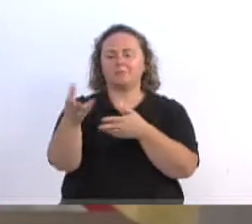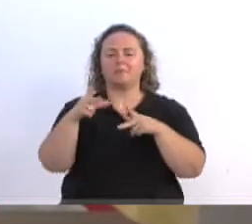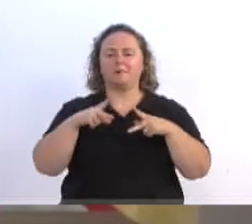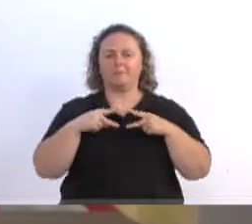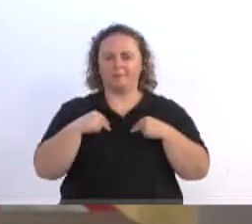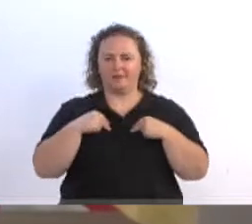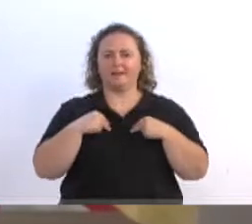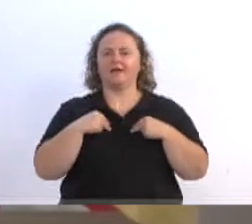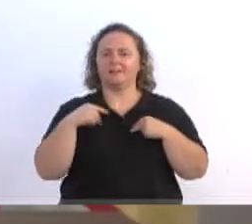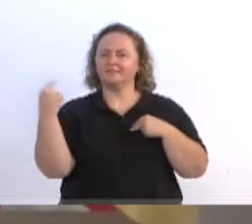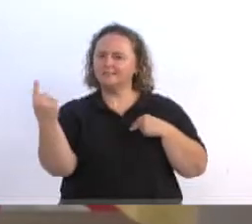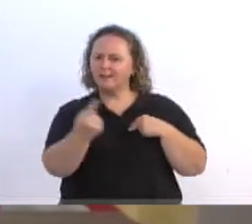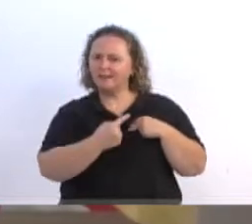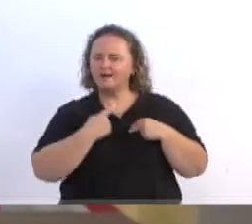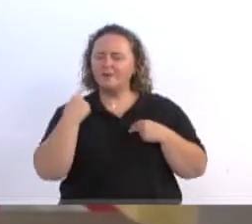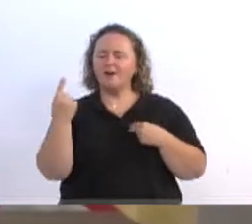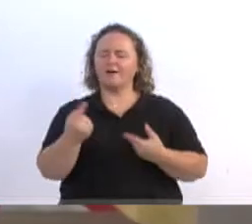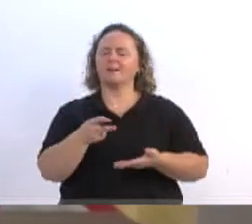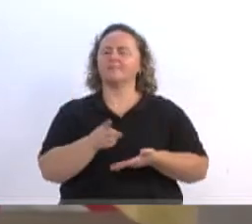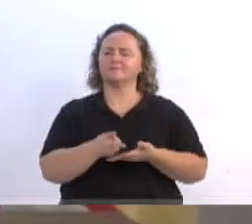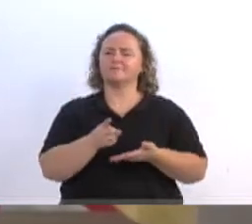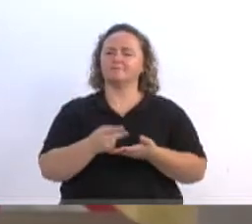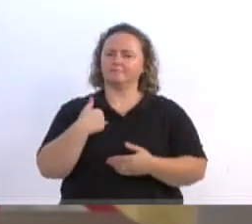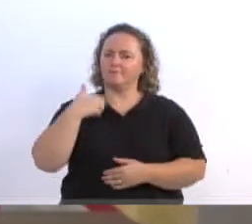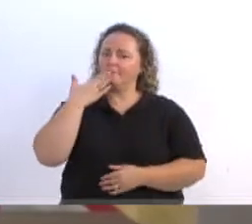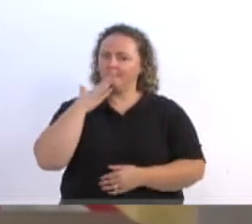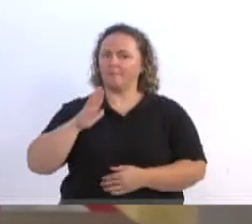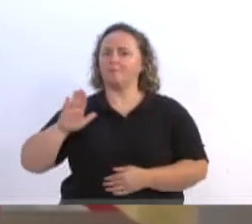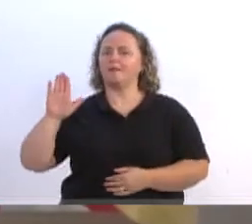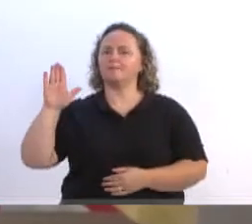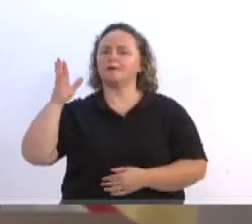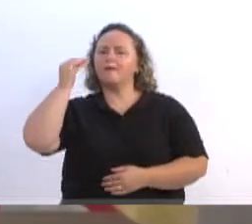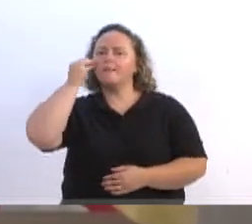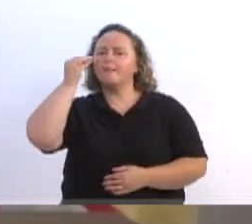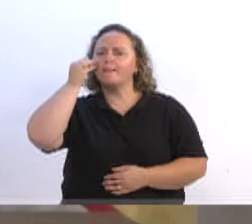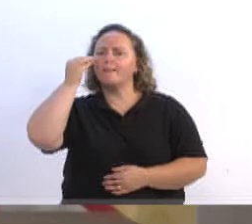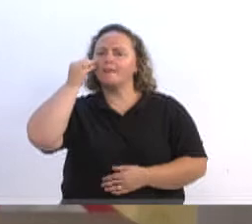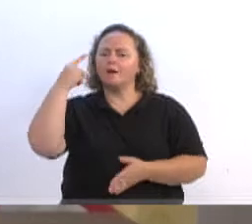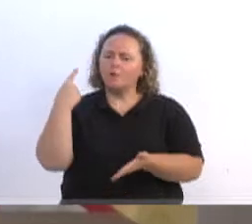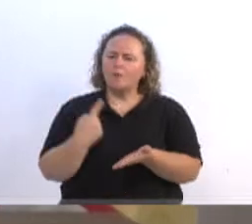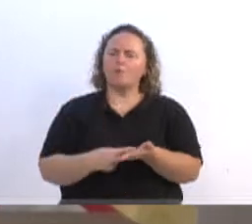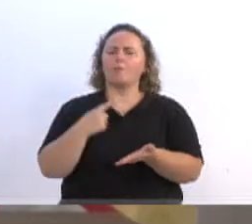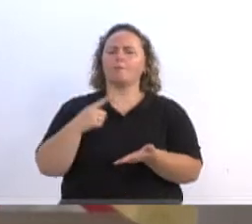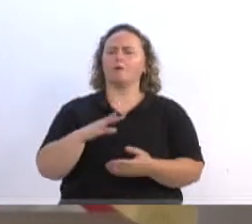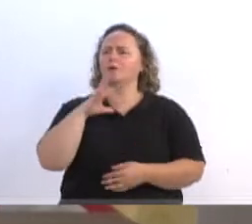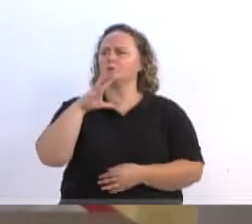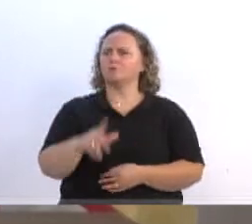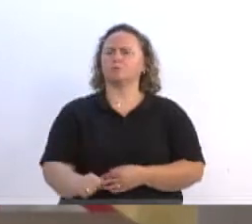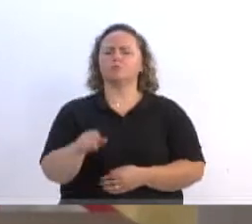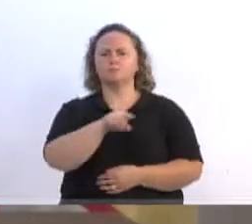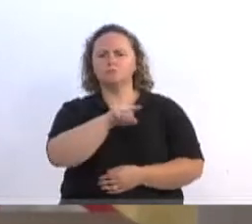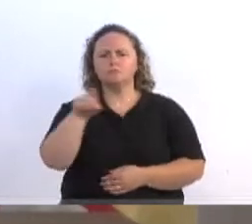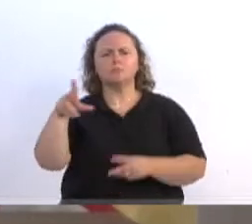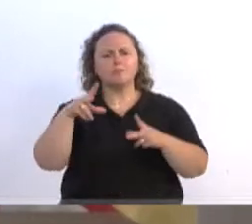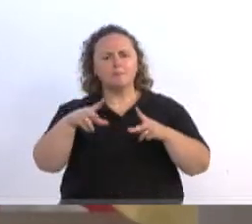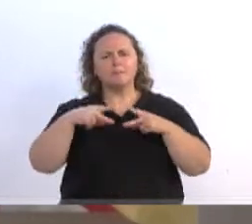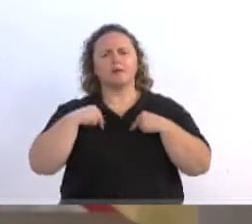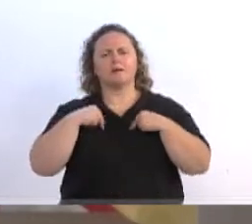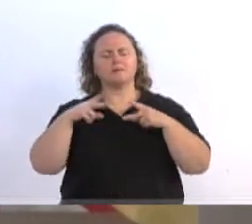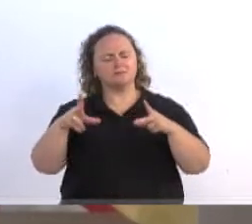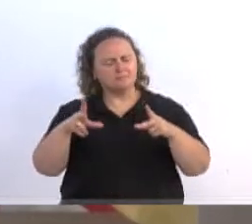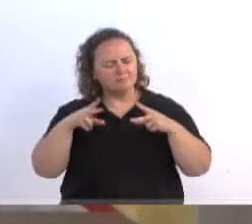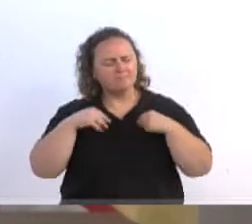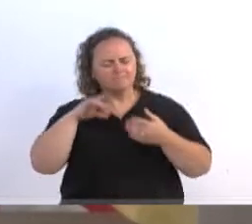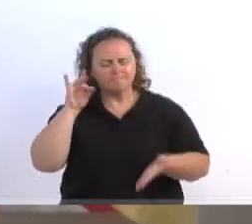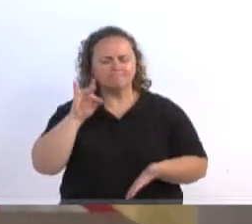E nós vamos adiante. Prometi e nós vamos tentar fazer agenda com quem for possível, porque vocês merecem e merecem. Eu faço